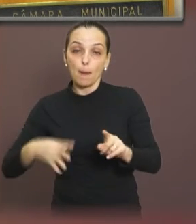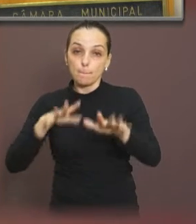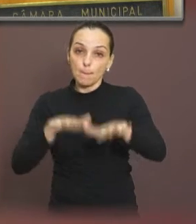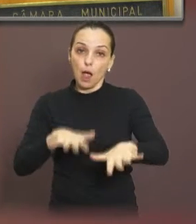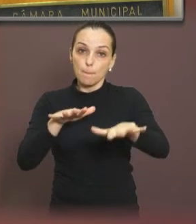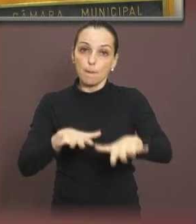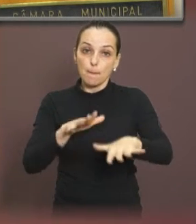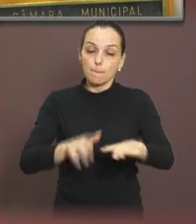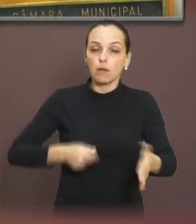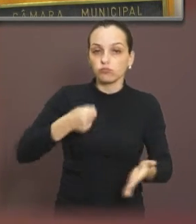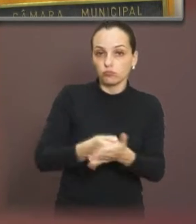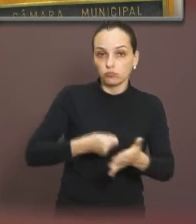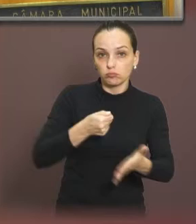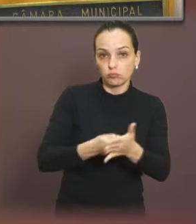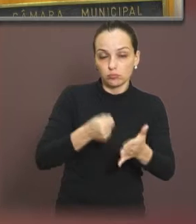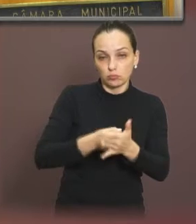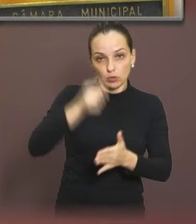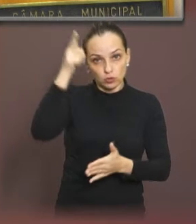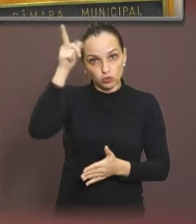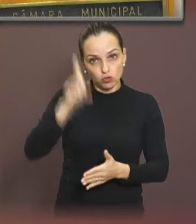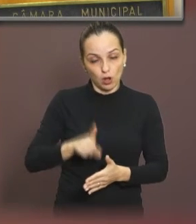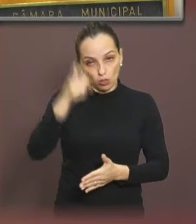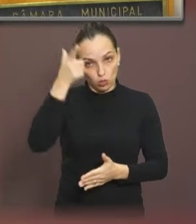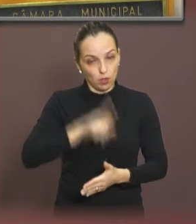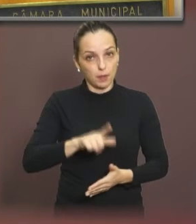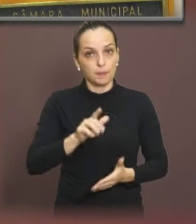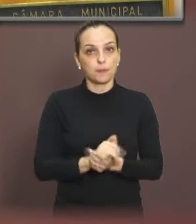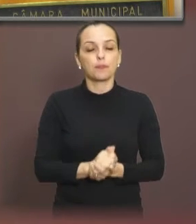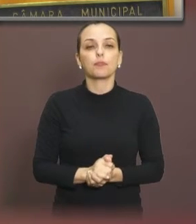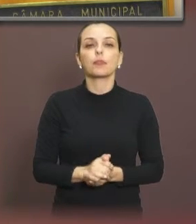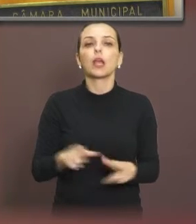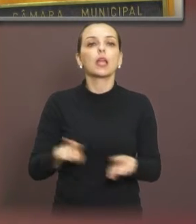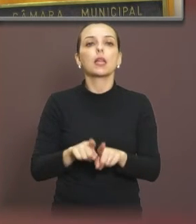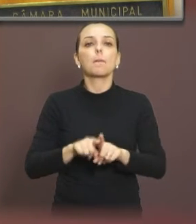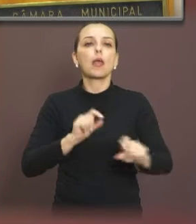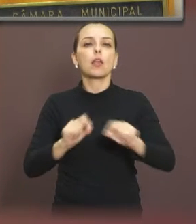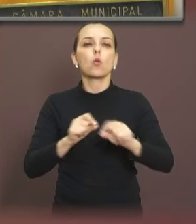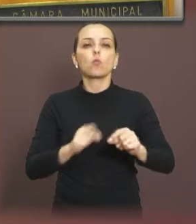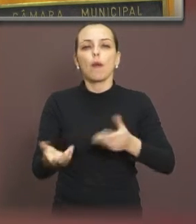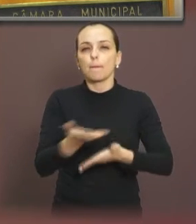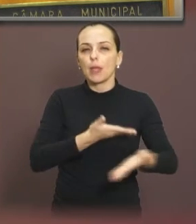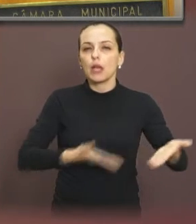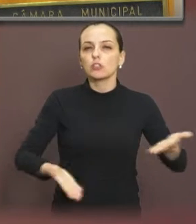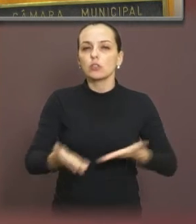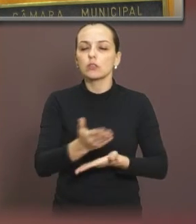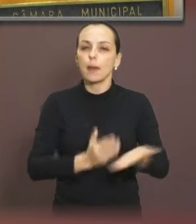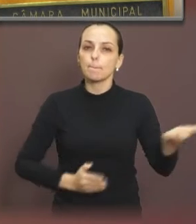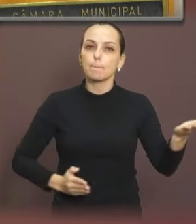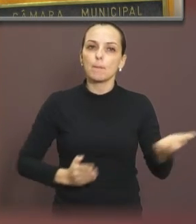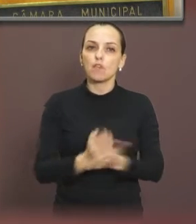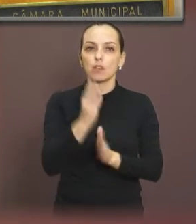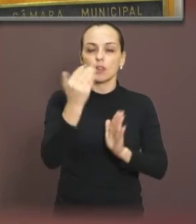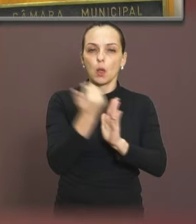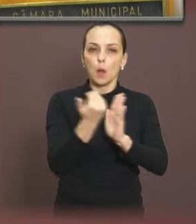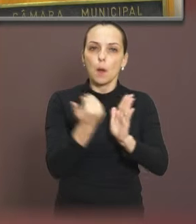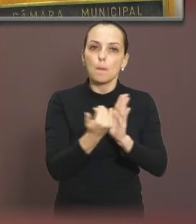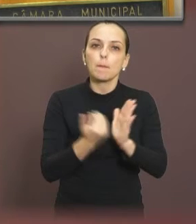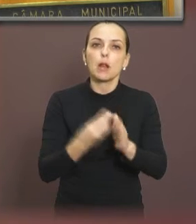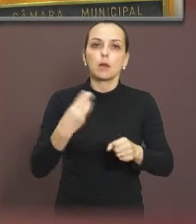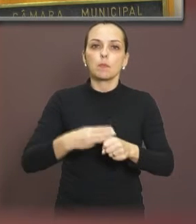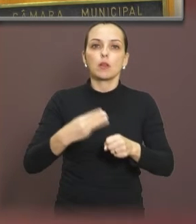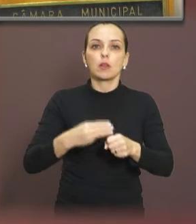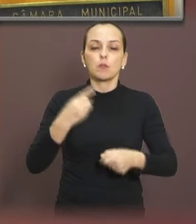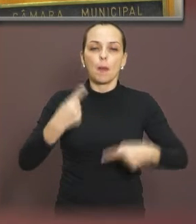pelos direitos. Próximo slide, vocês vão ver que nós também temos a articulação para aprovação do Plano Municipal de Políticas